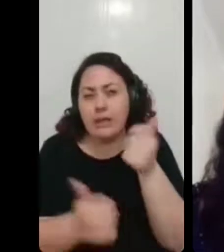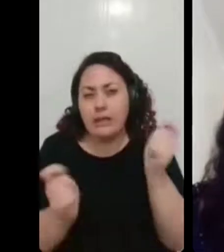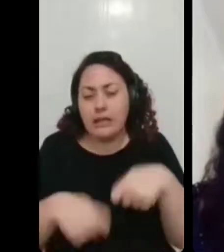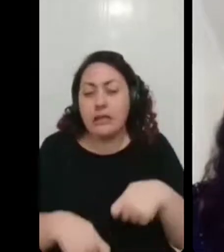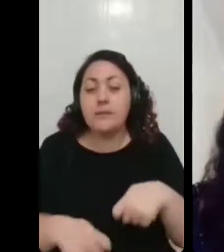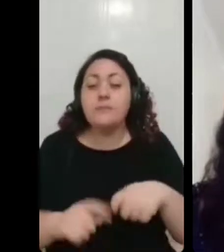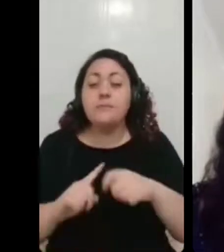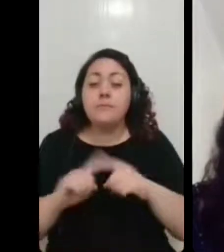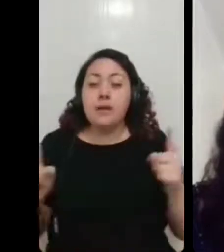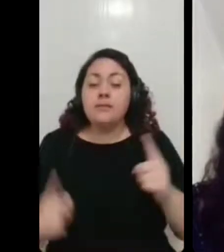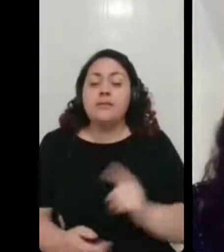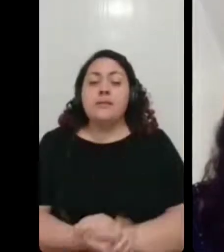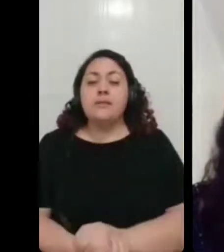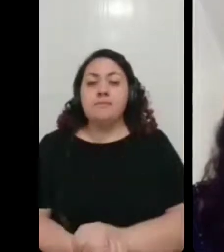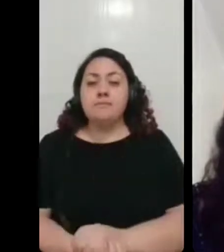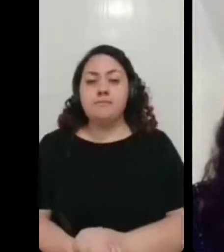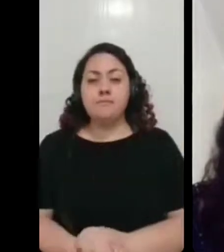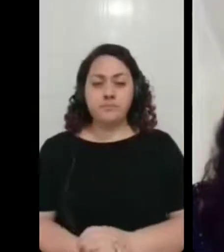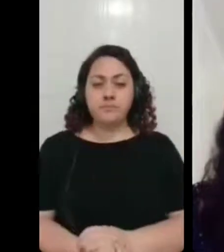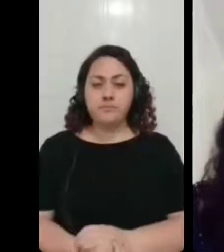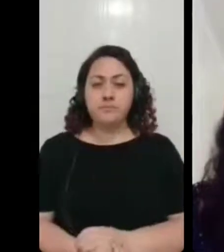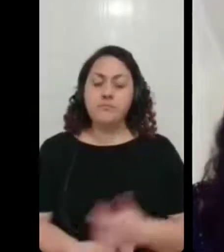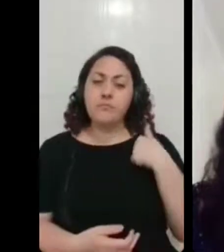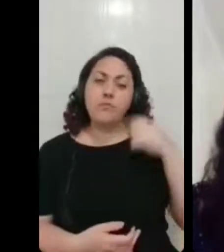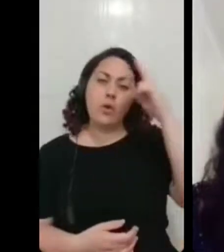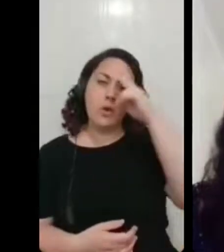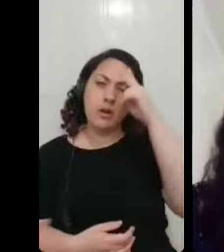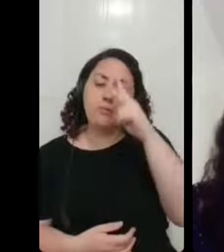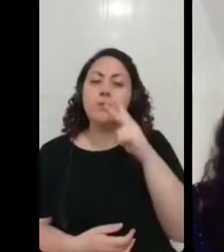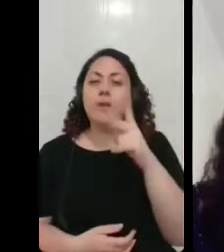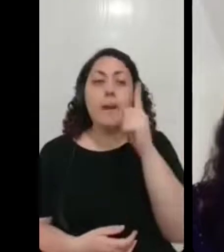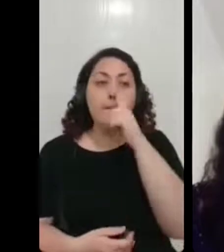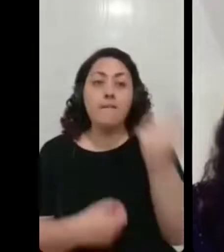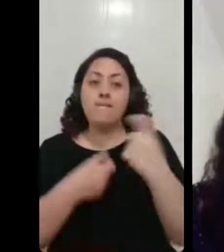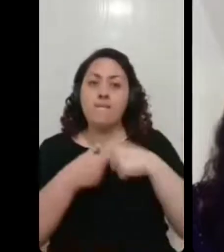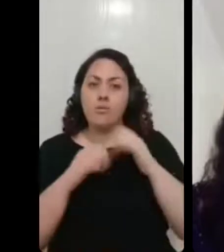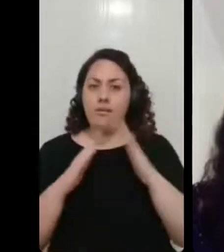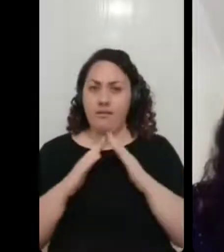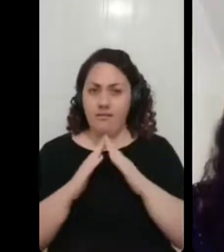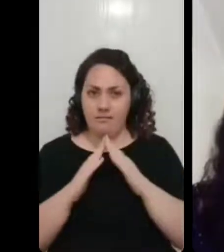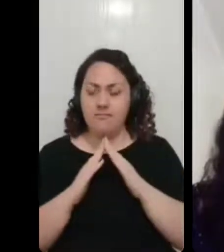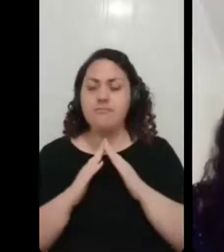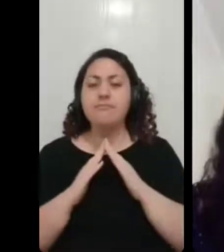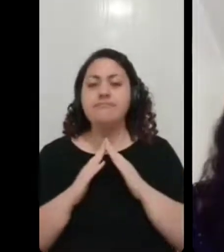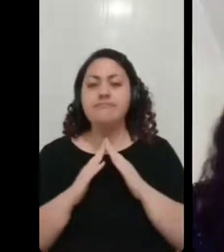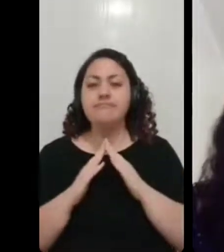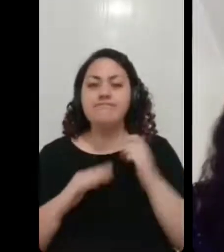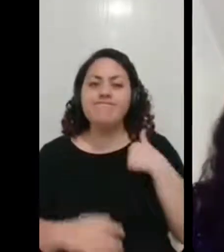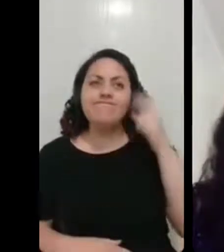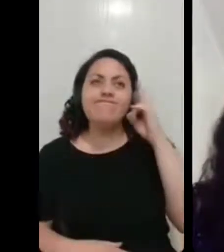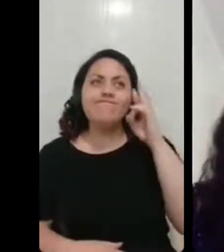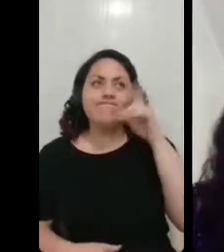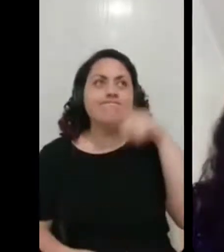Mas, eu lembro que quando a gente voltou, quando a mamãe voltou pra casa, era tudo muito difícil, assim.